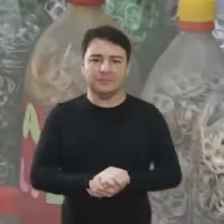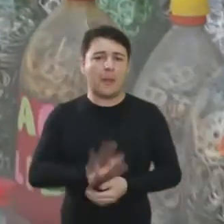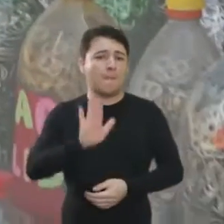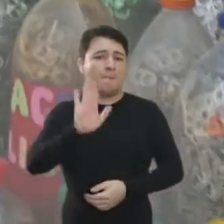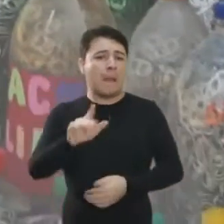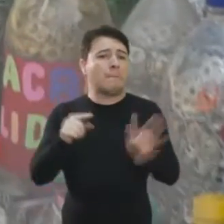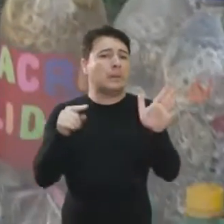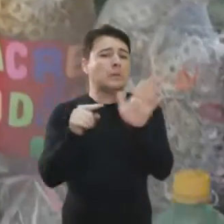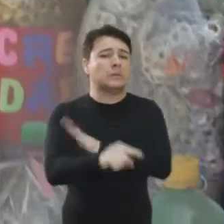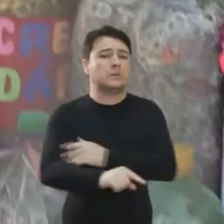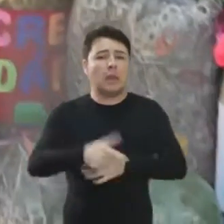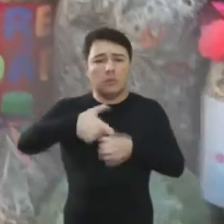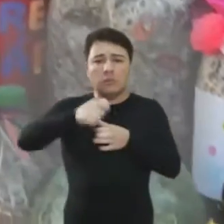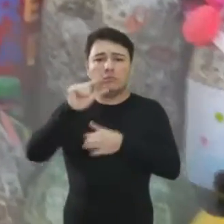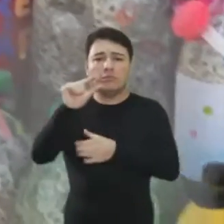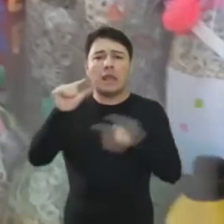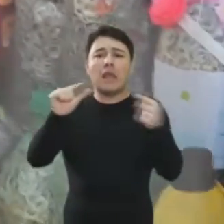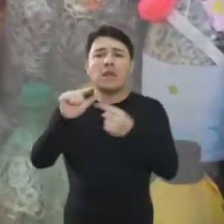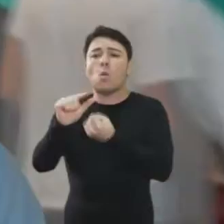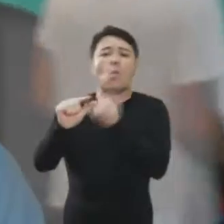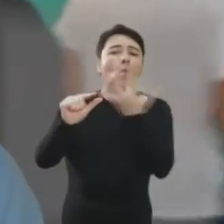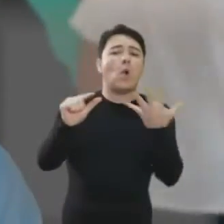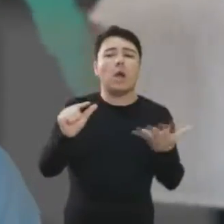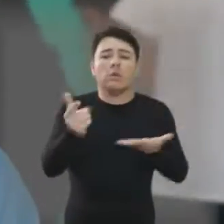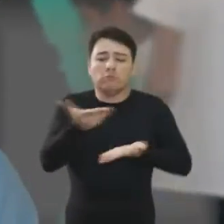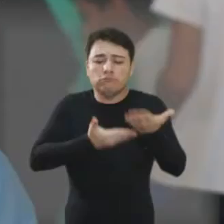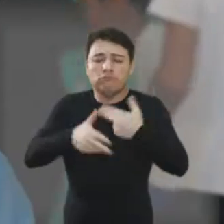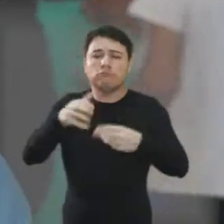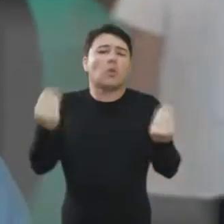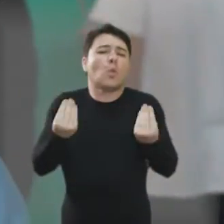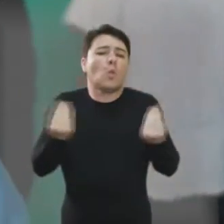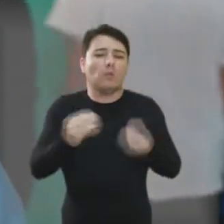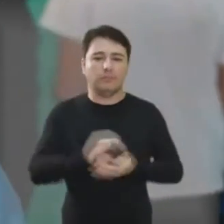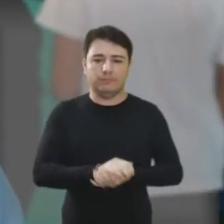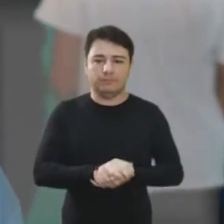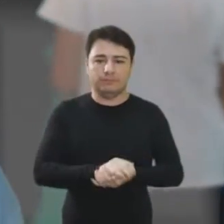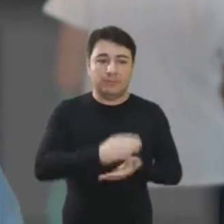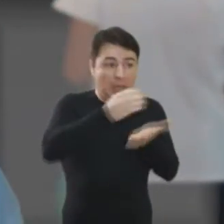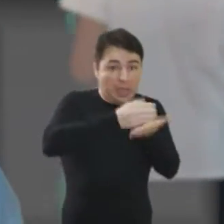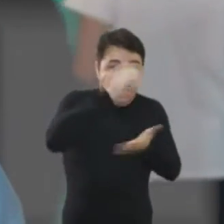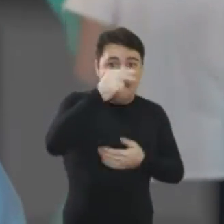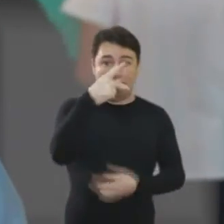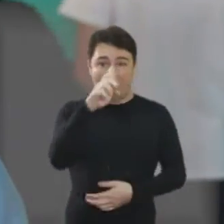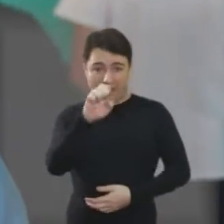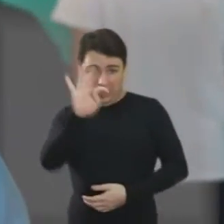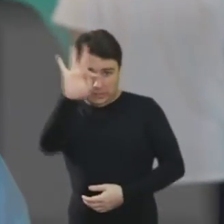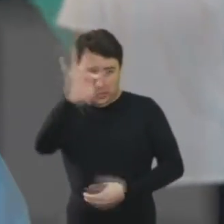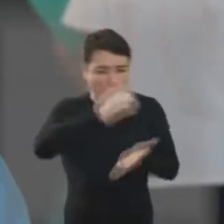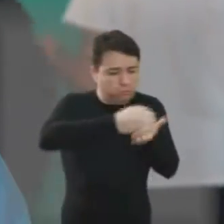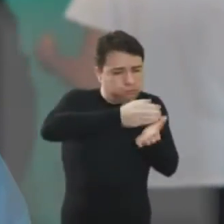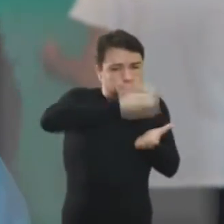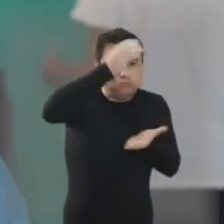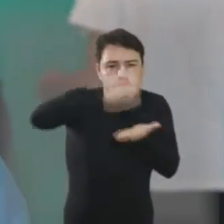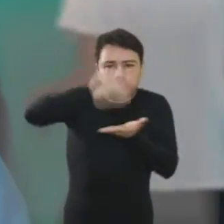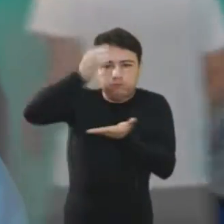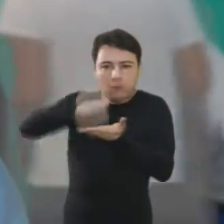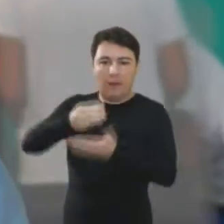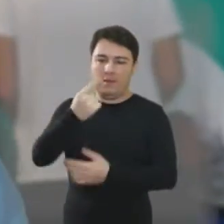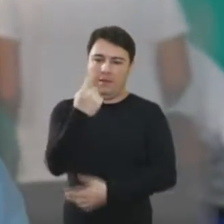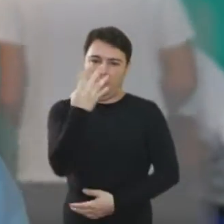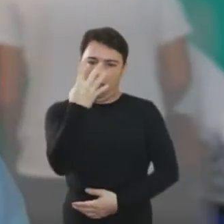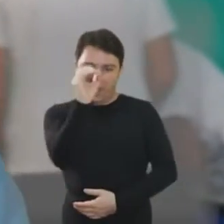de quantos lacres é feita uma cadeira de rodas? São 140 garrafas PET, bem cheinhas,